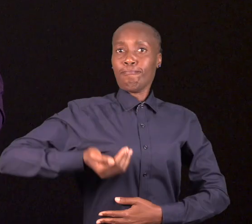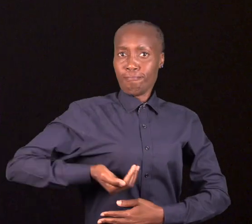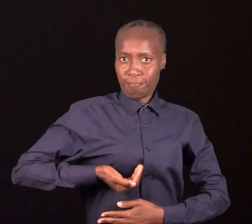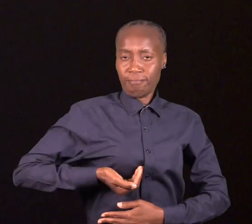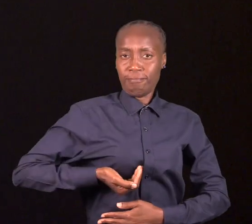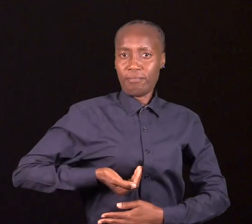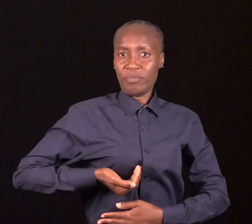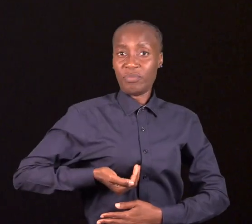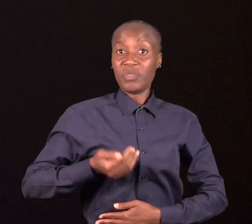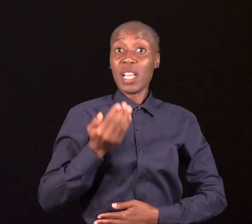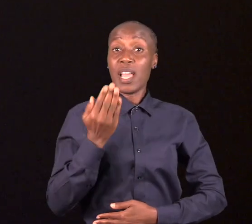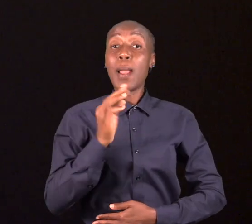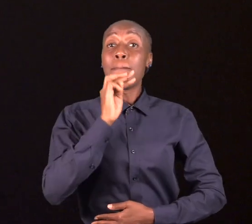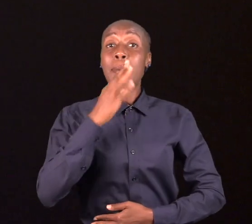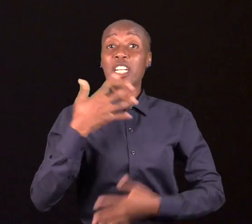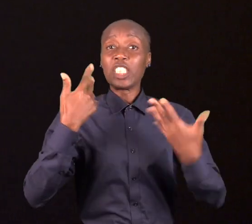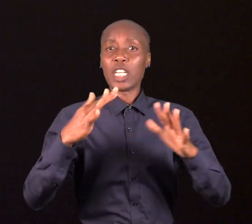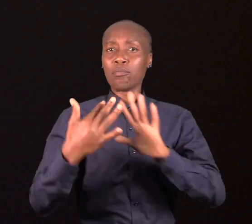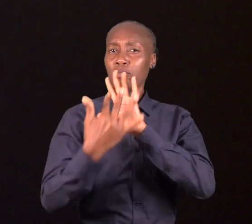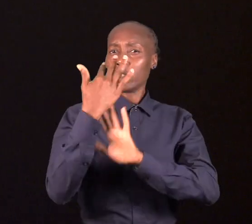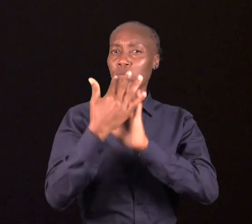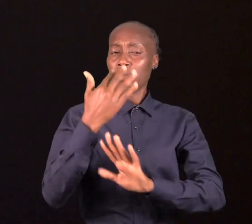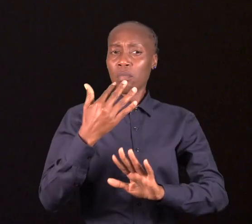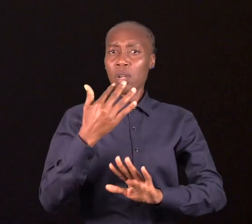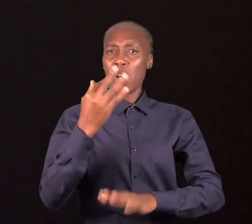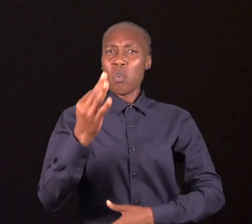Filho, nunca trates mal a nenhuma mulher na tua vida.